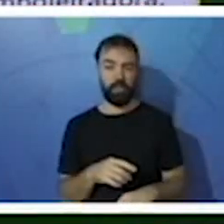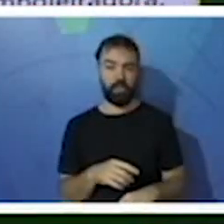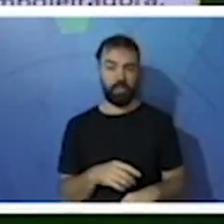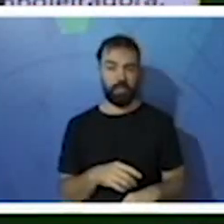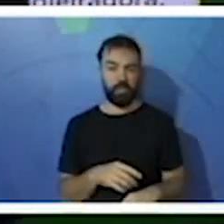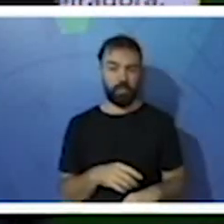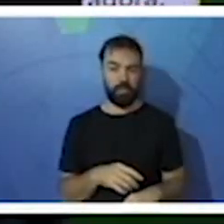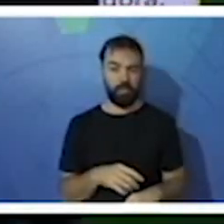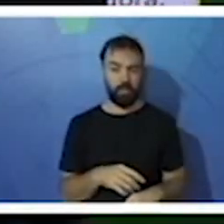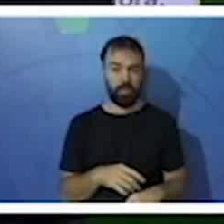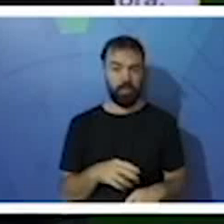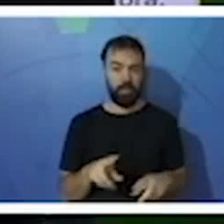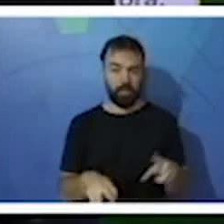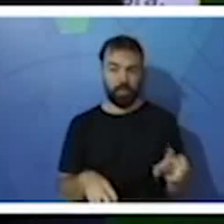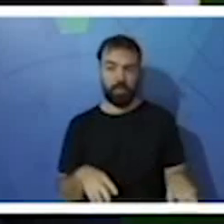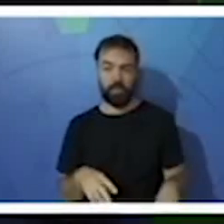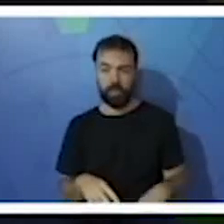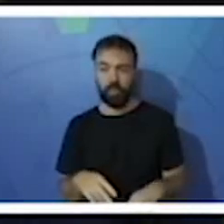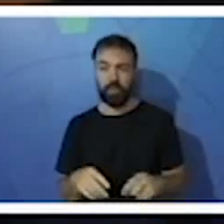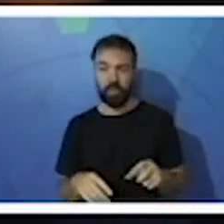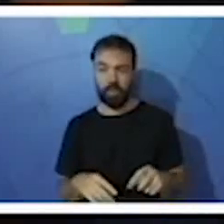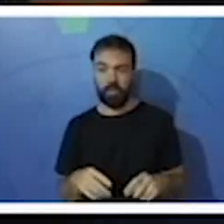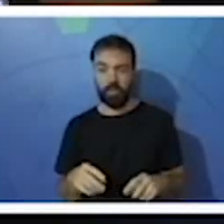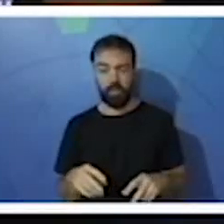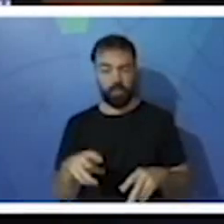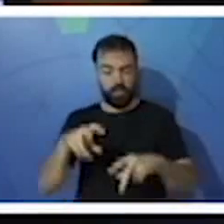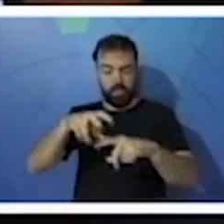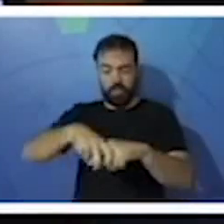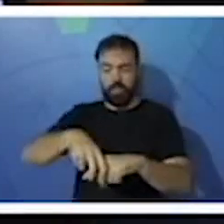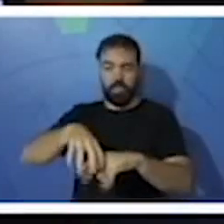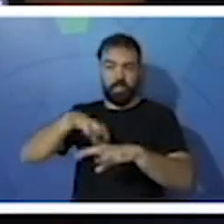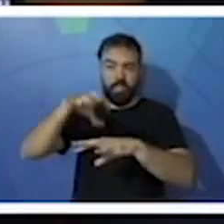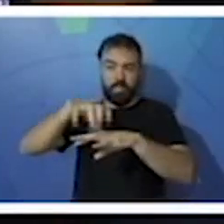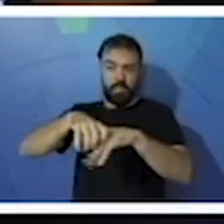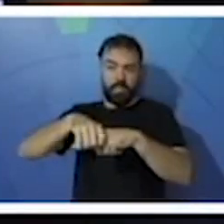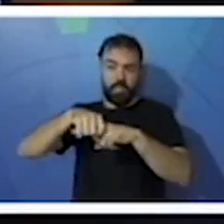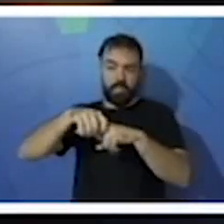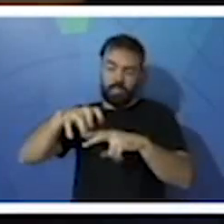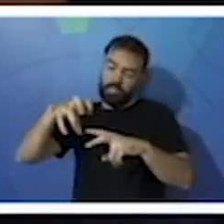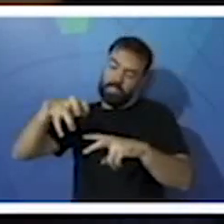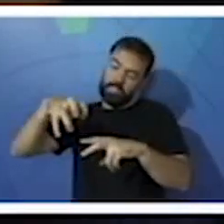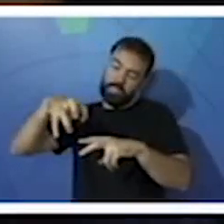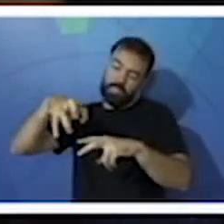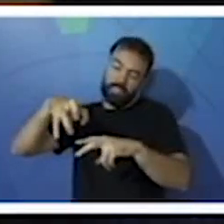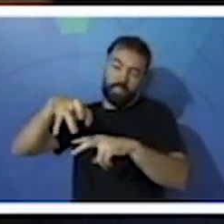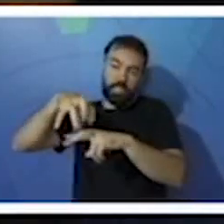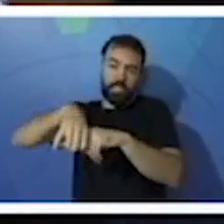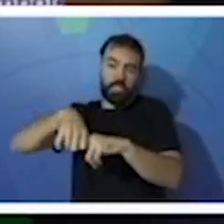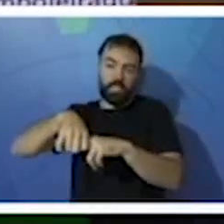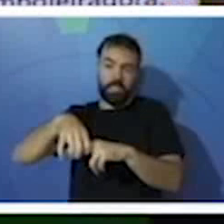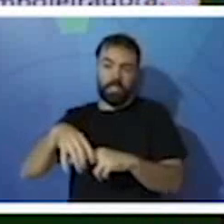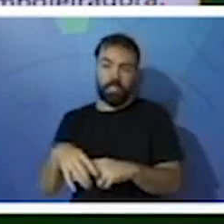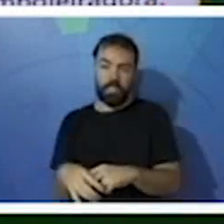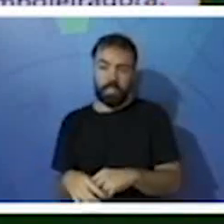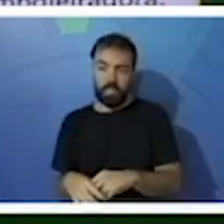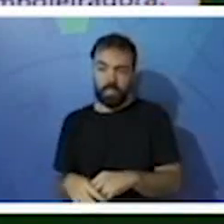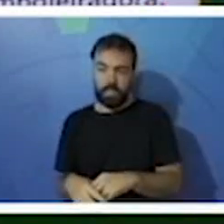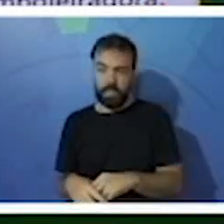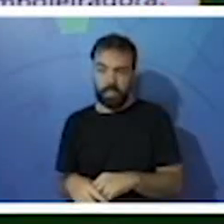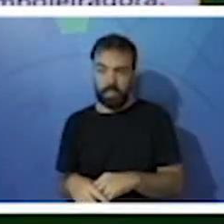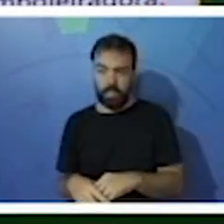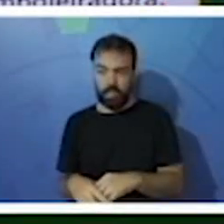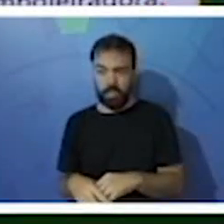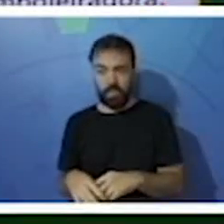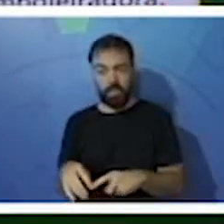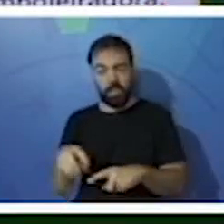andadora, da nadadora, da agarradora, olha, as garras, né? Até um pouquinho mais encurvado. Da